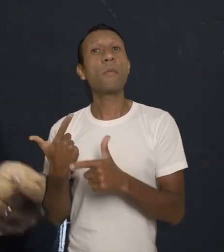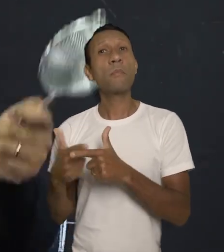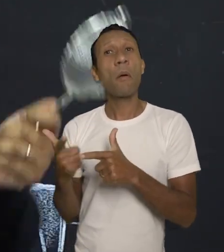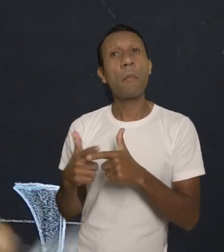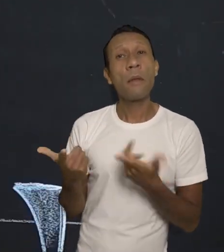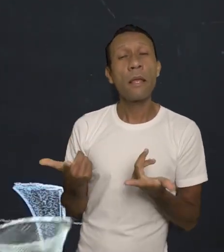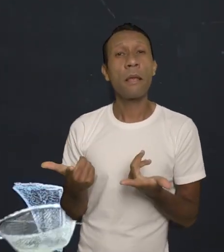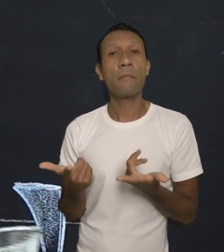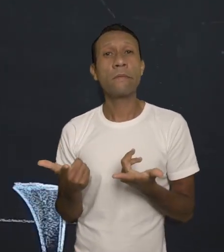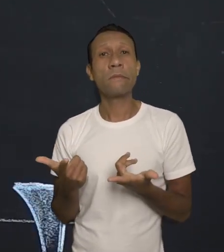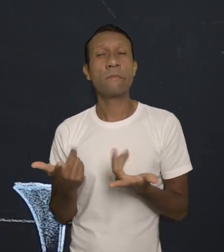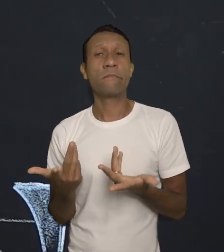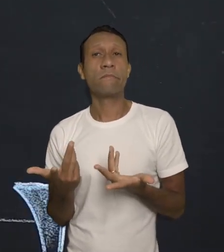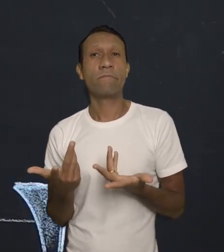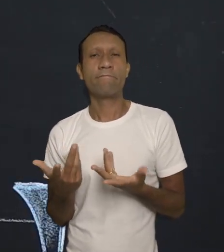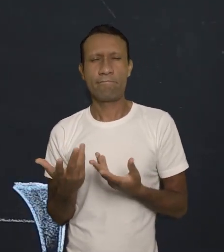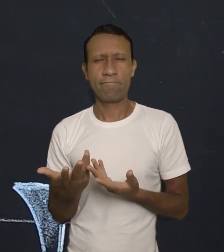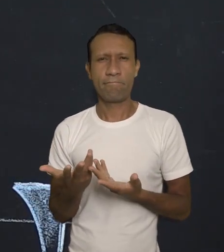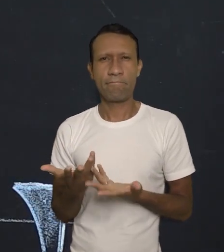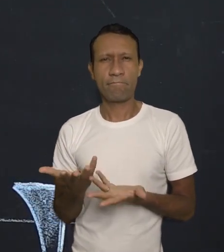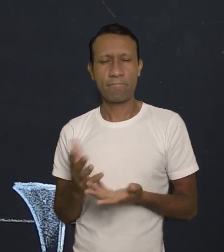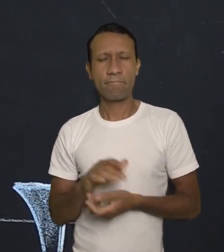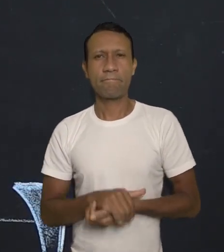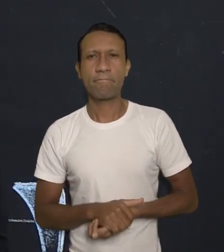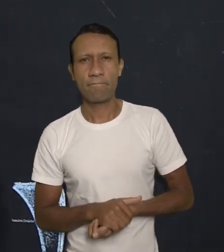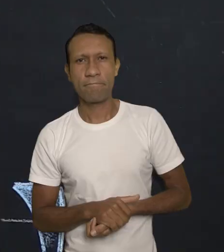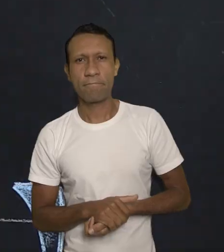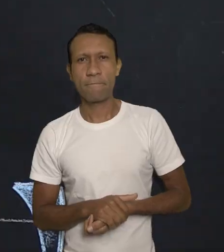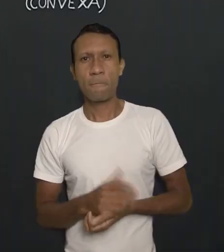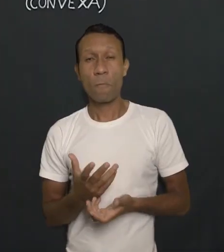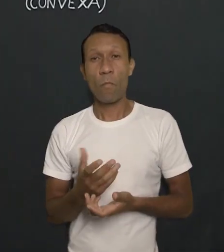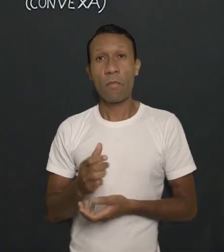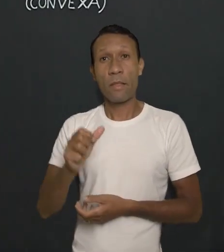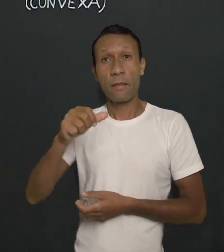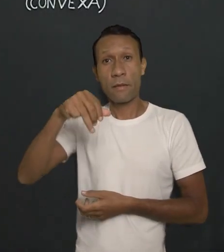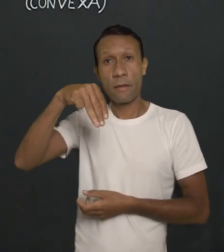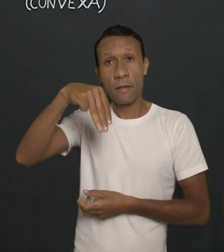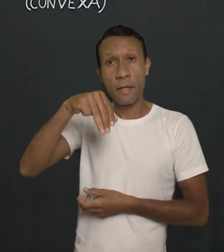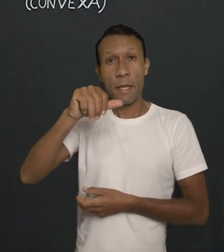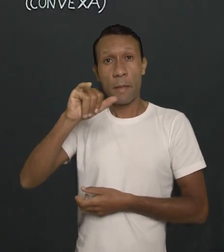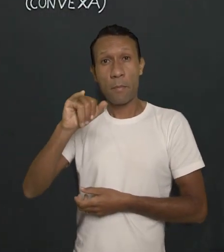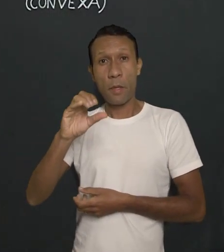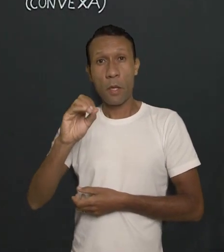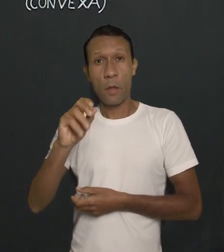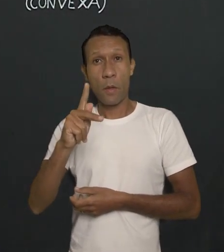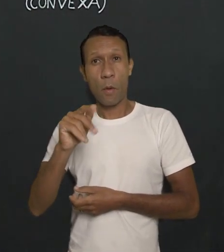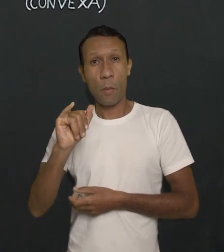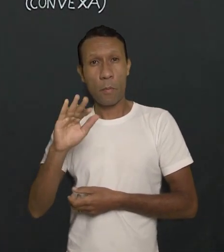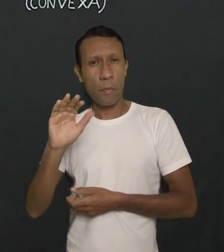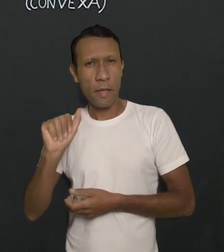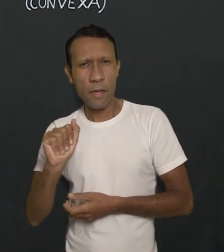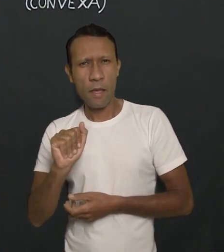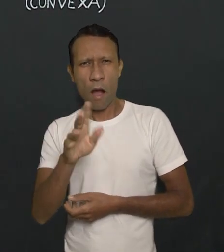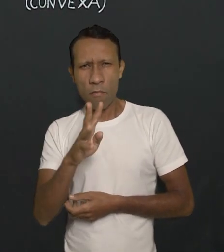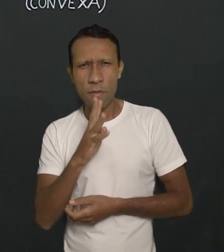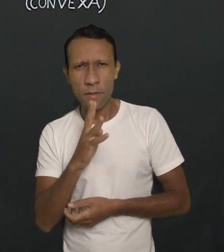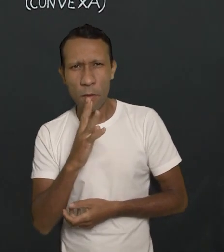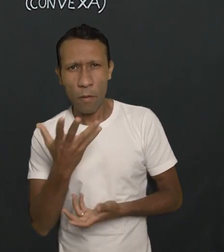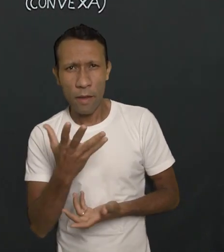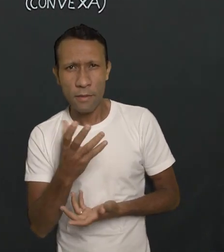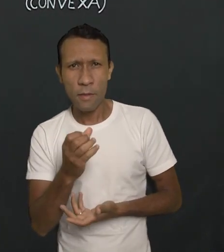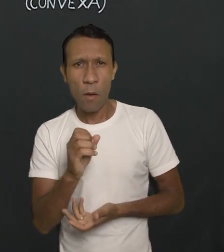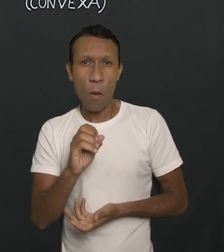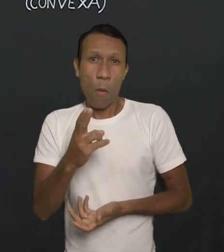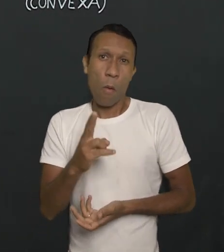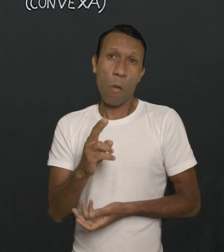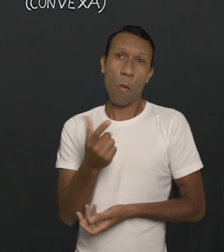são os mais comuns que a gente pode ter? Vamos dar uma ênfase primeiro na miopia. Você conhece alguém que tem miopia ou você tem